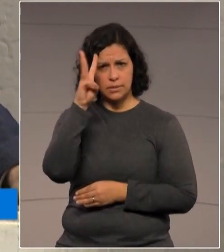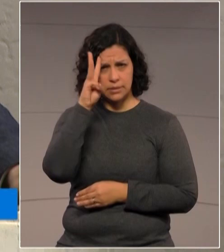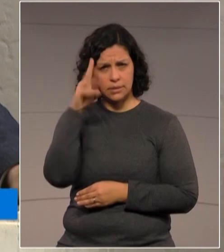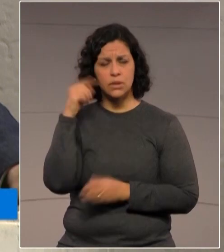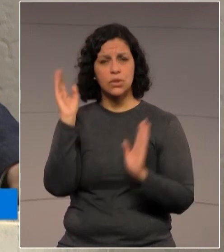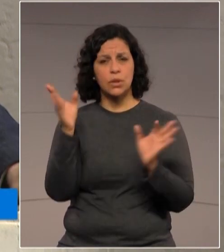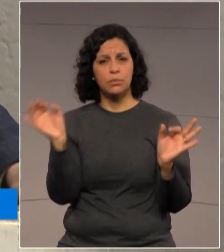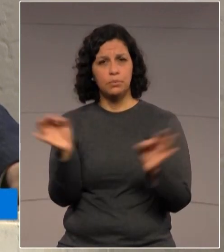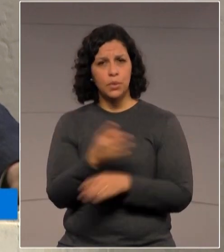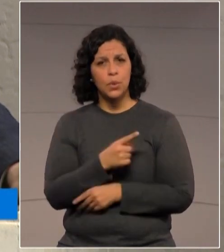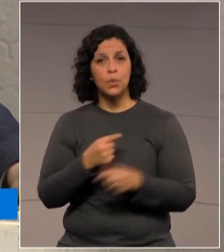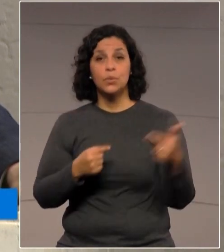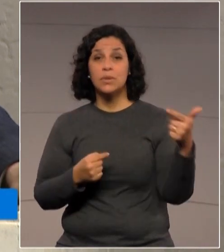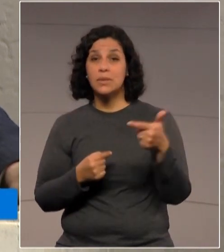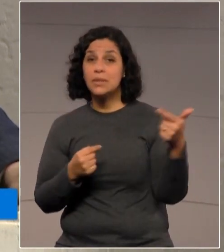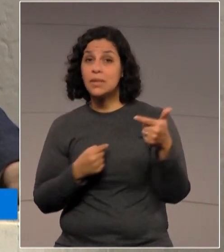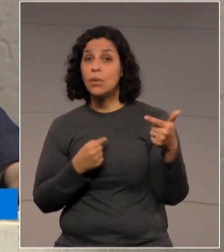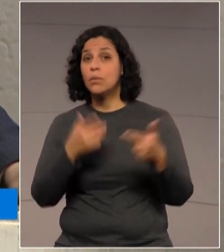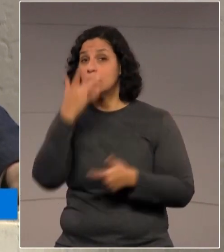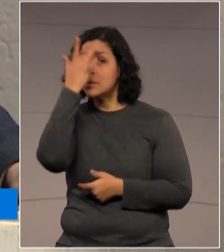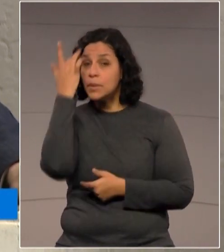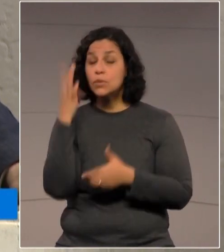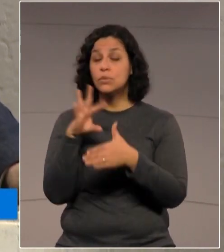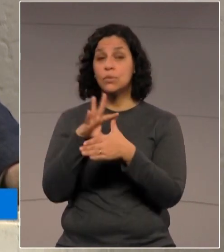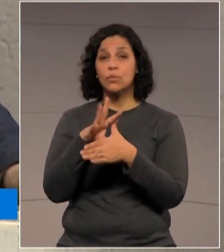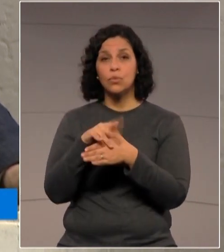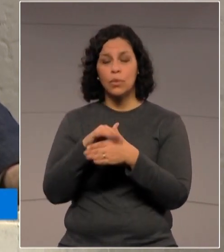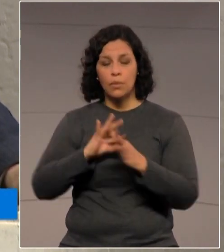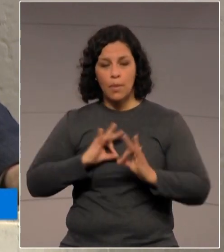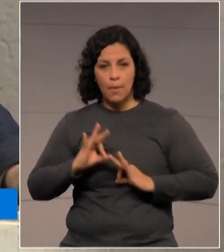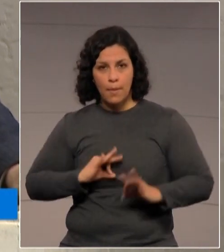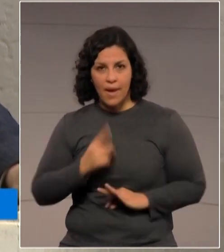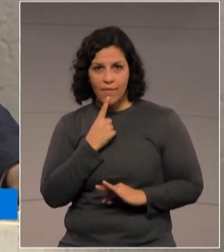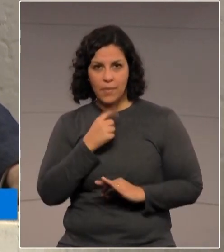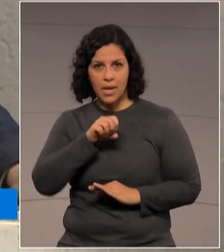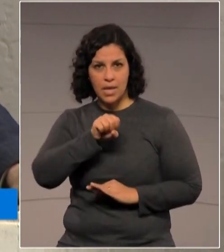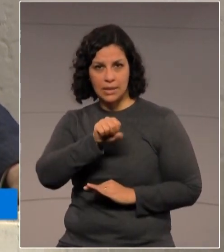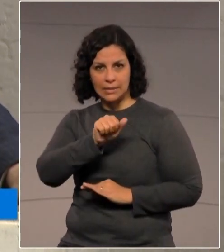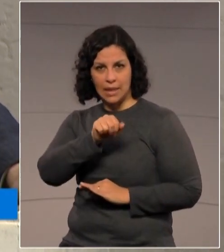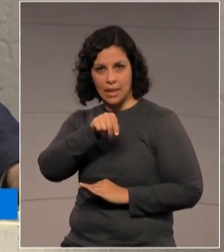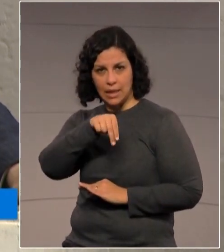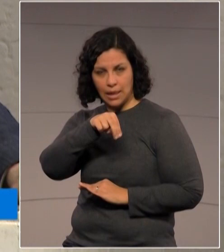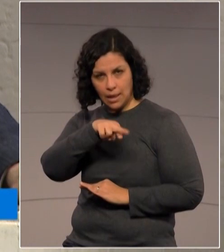confirmado o segundo caso de sarampo em Curitiba, o terceiro do Paraná.